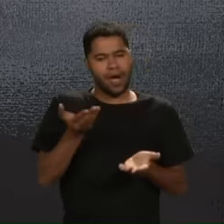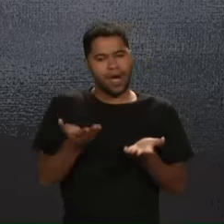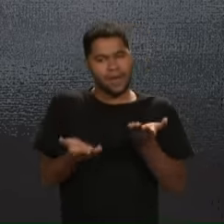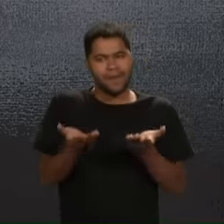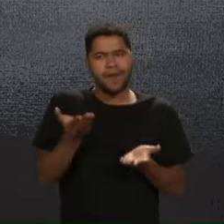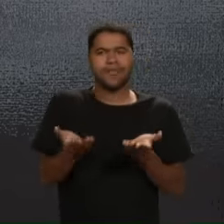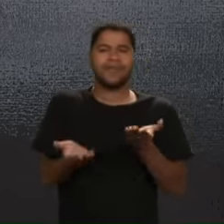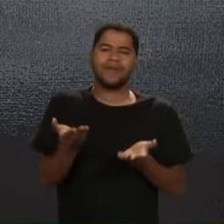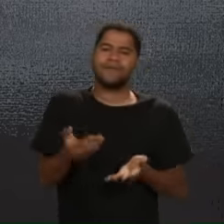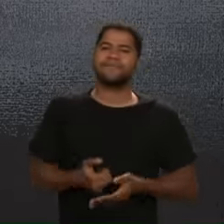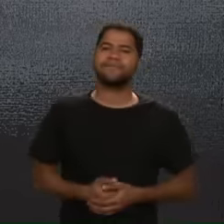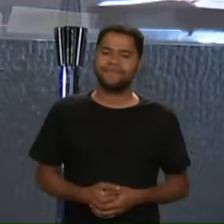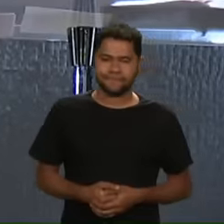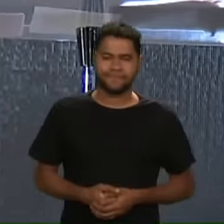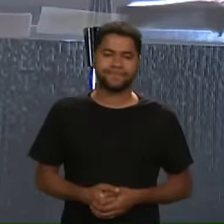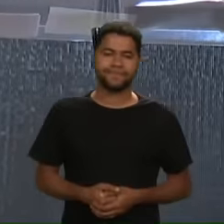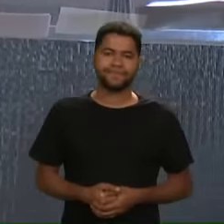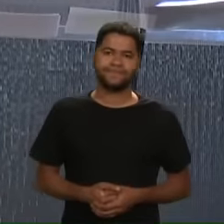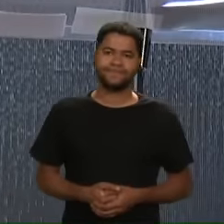moderação